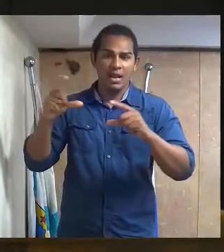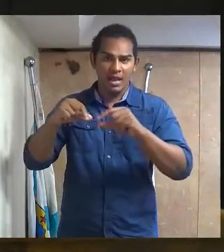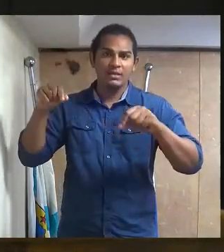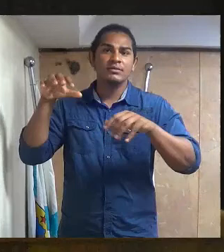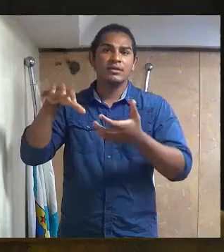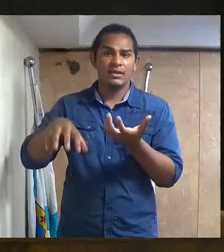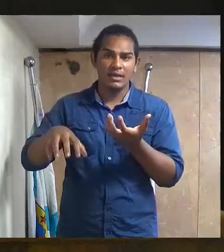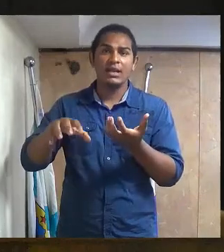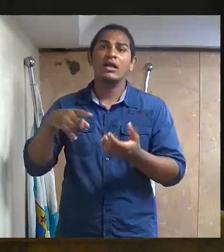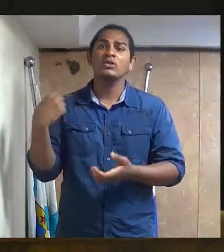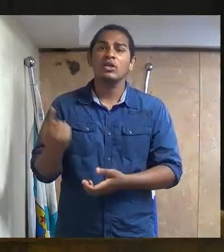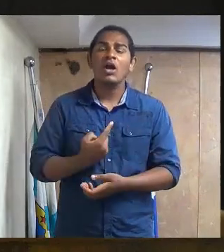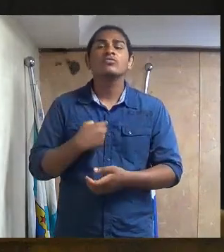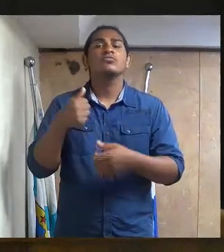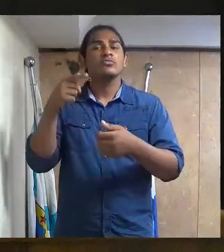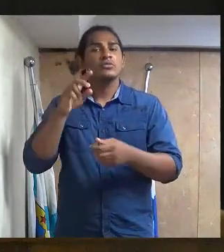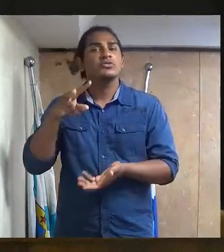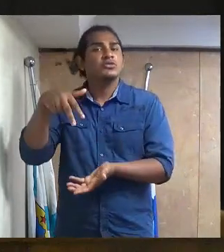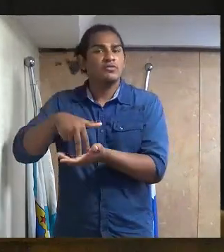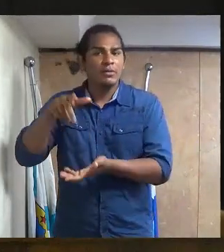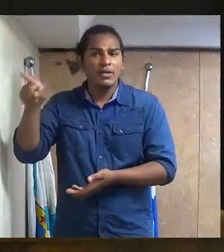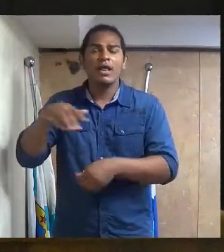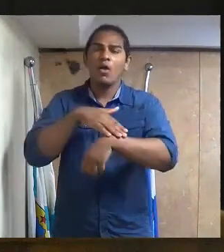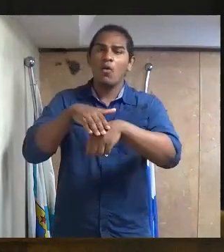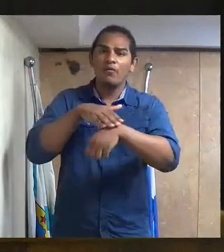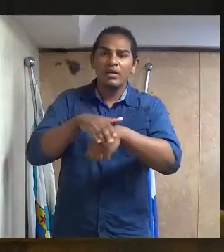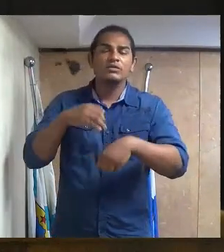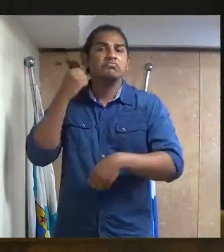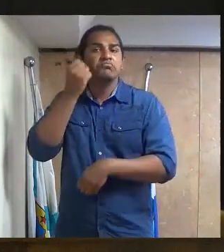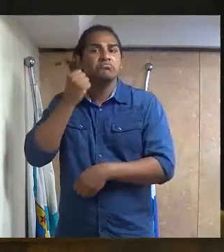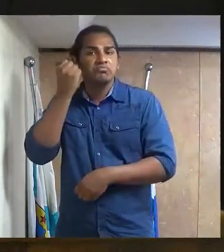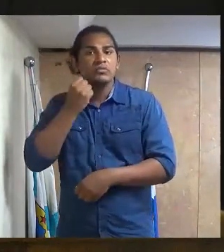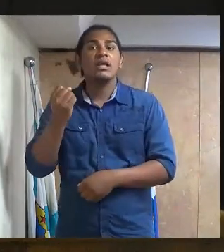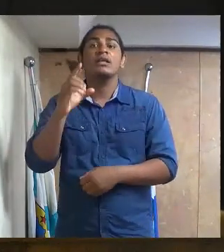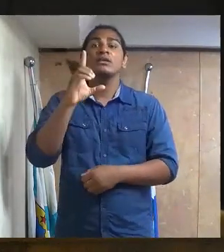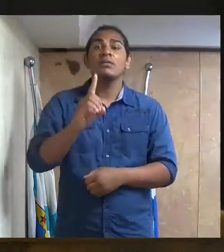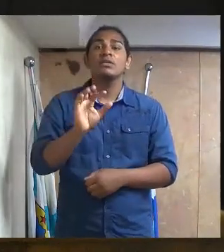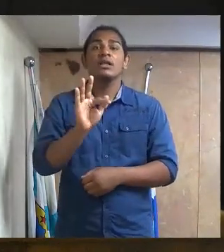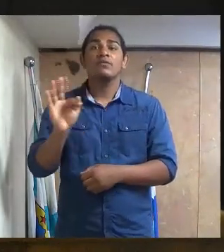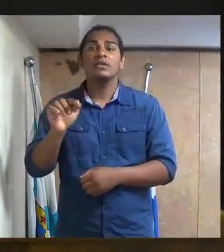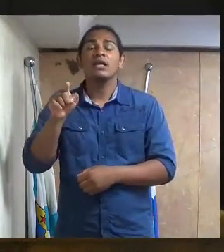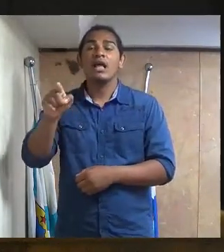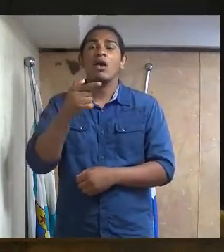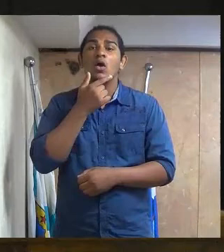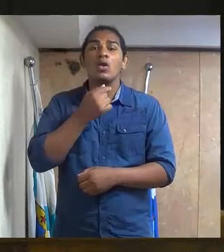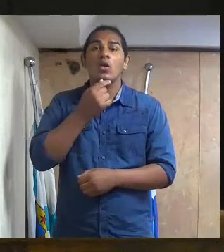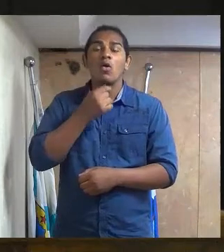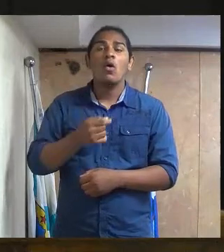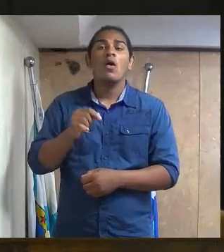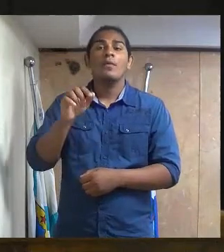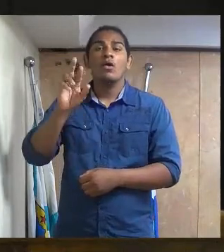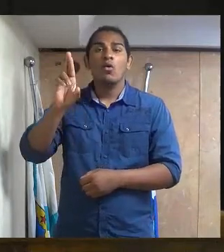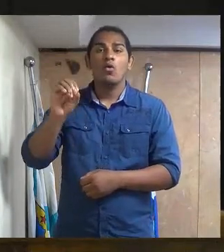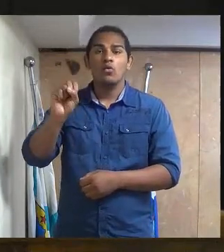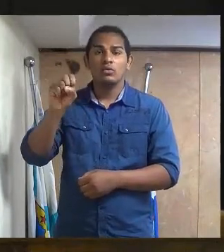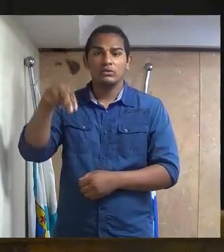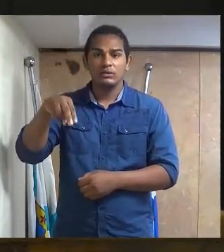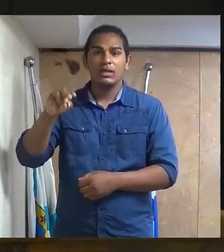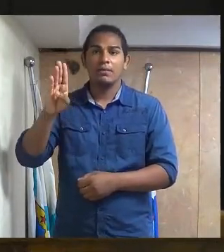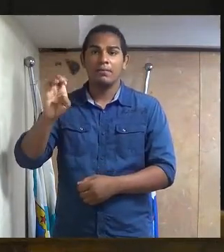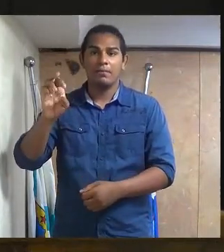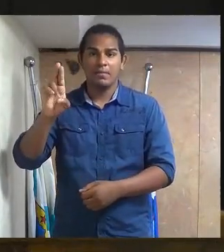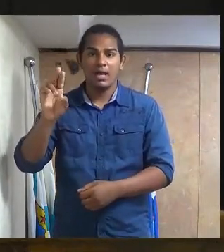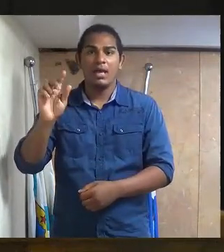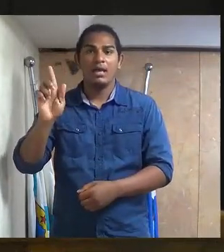estivemos lá, conversamos com alguns senadores. O deputado federal Gutenberg Reis nos levou na